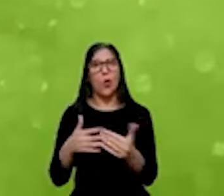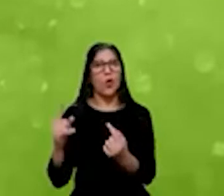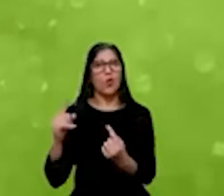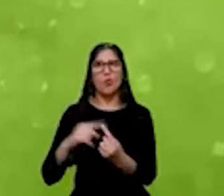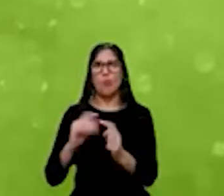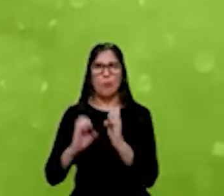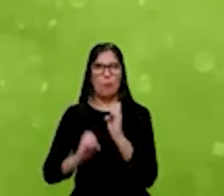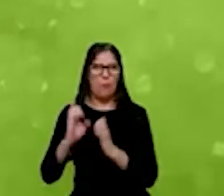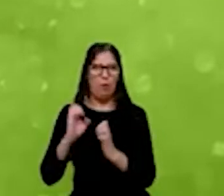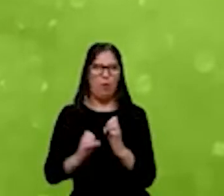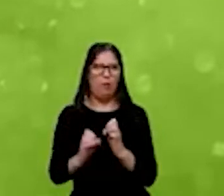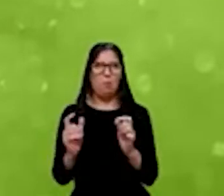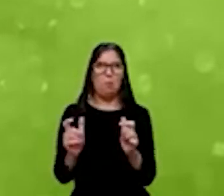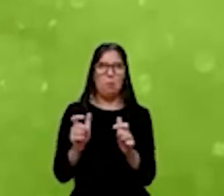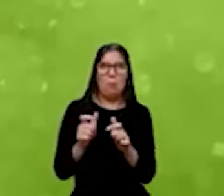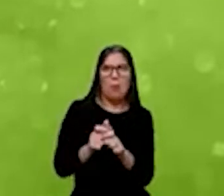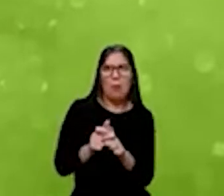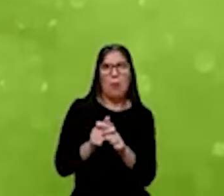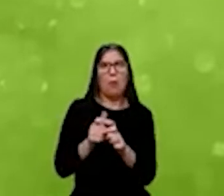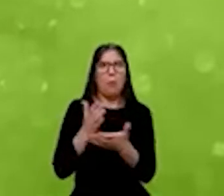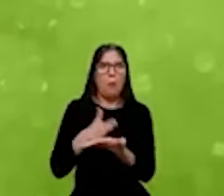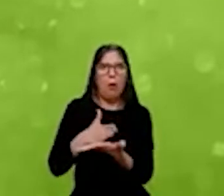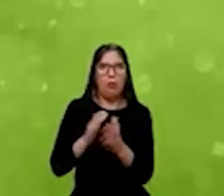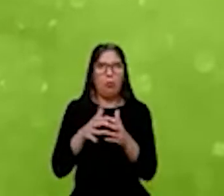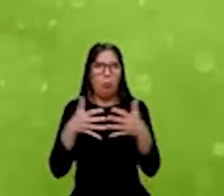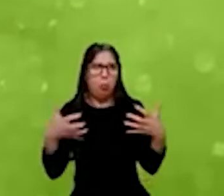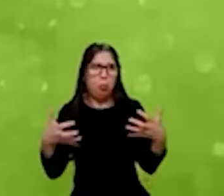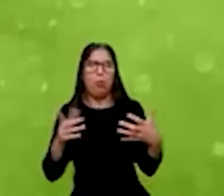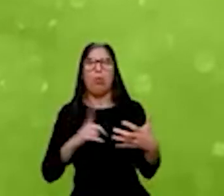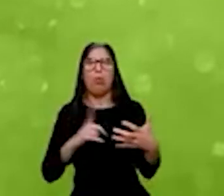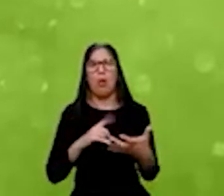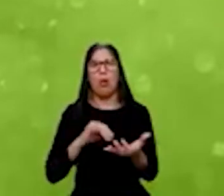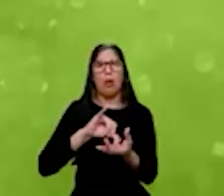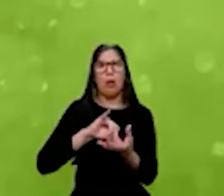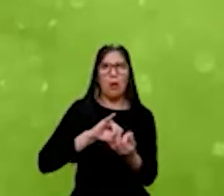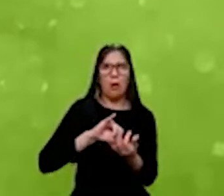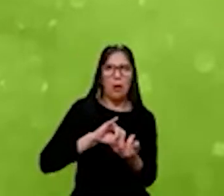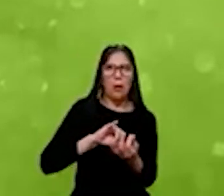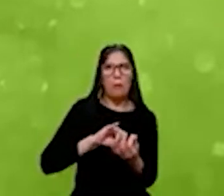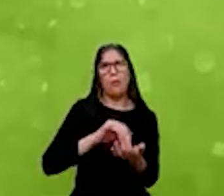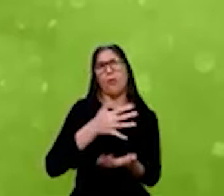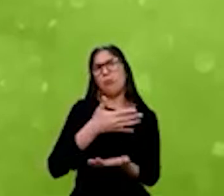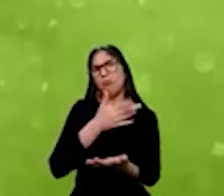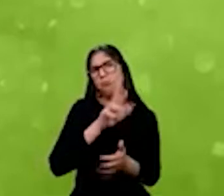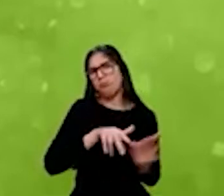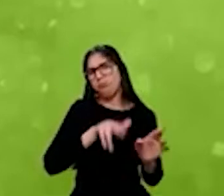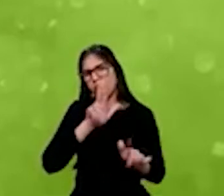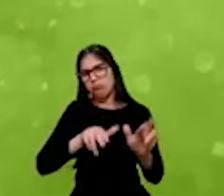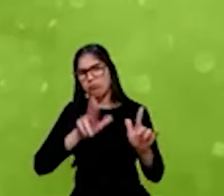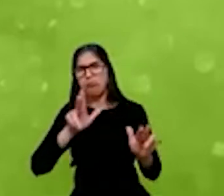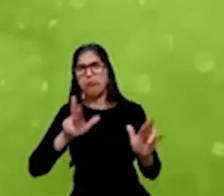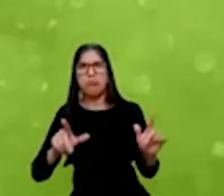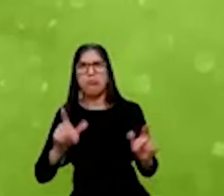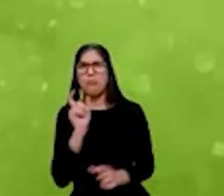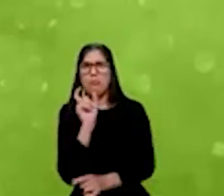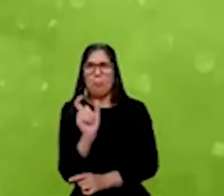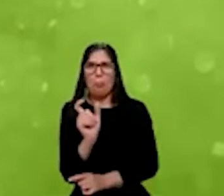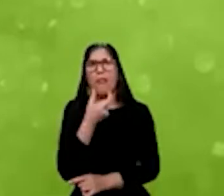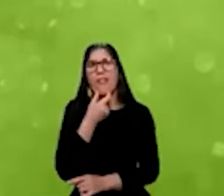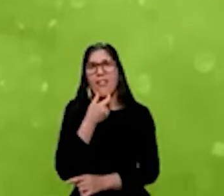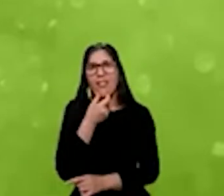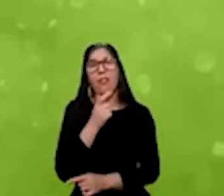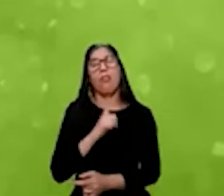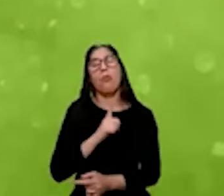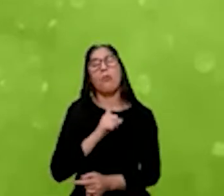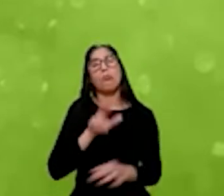Então, a gente tem fundos de capital semente, fundos de venture capital, de private equity, e eles, em conjunto,